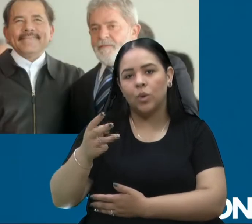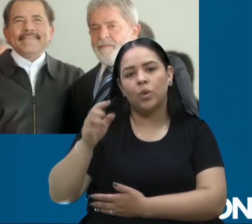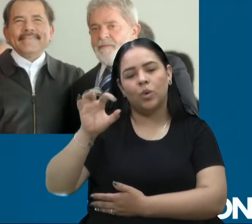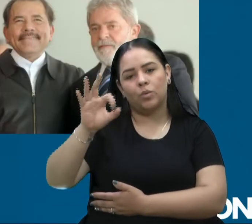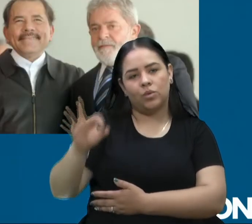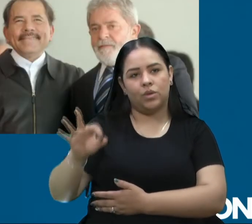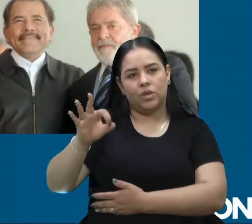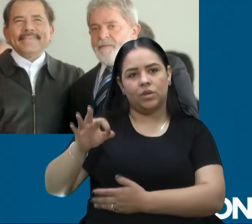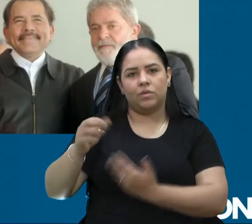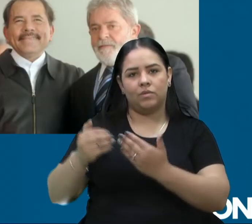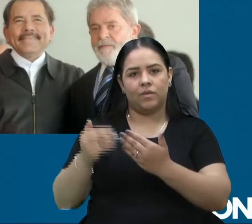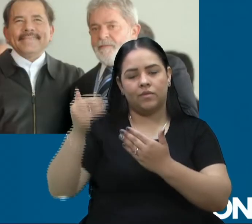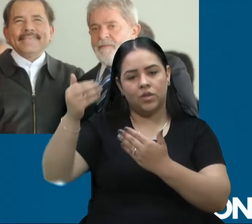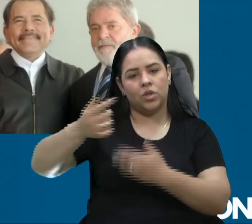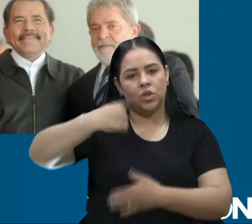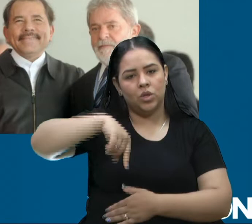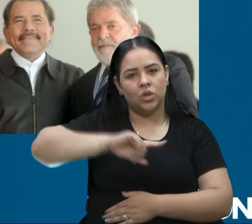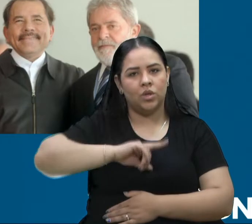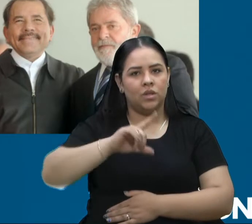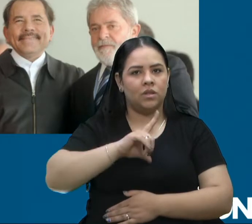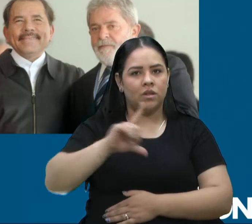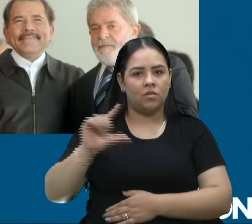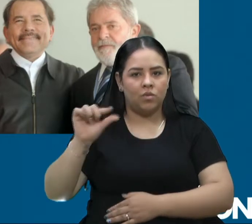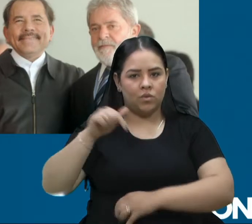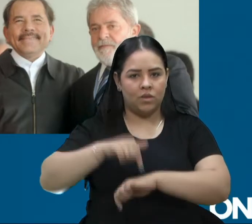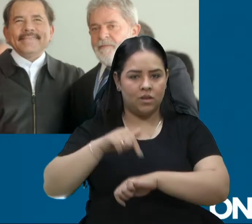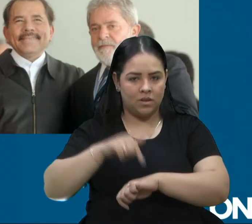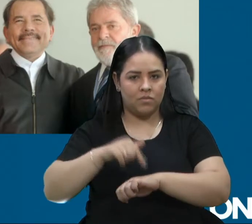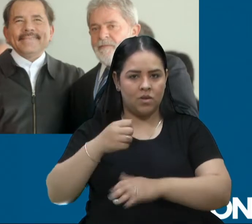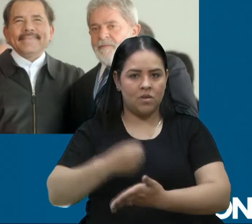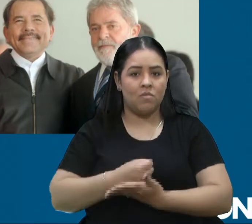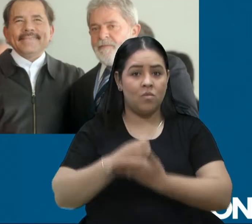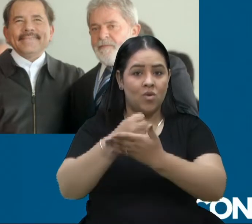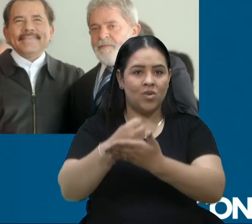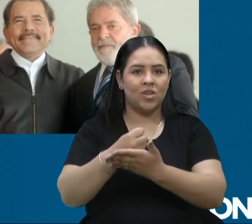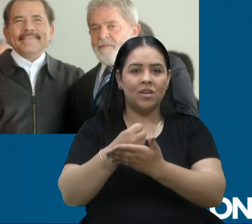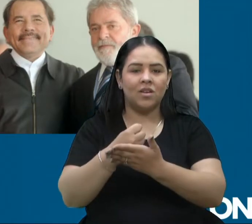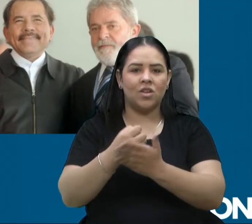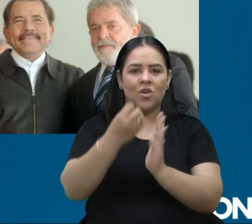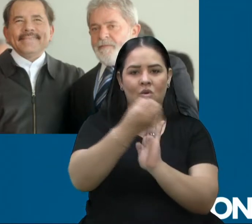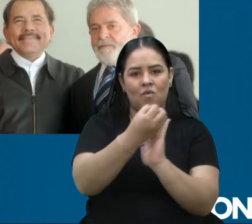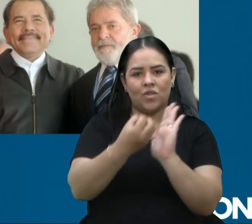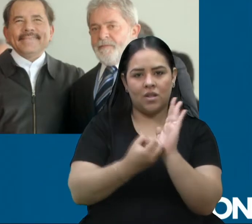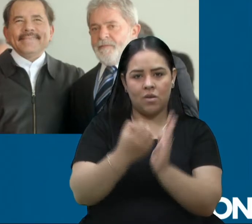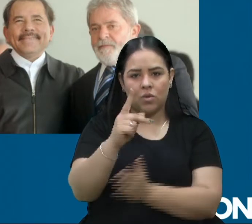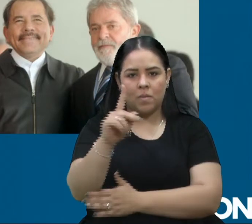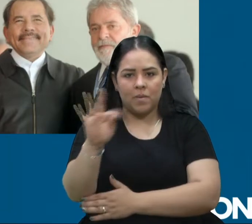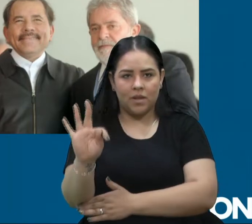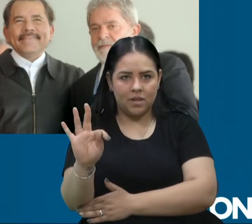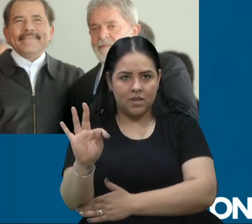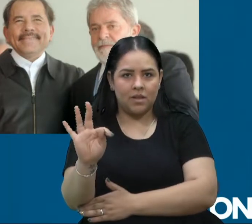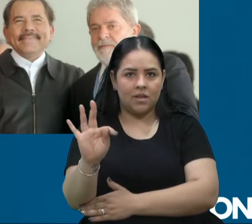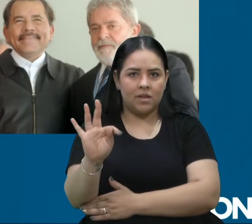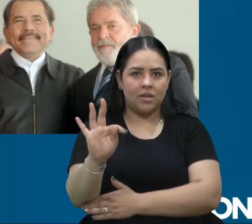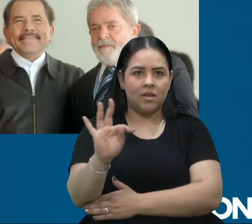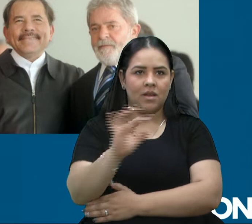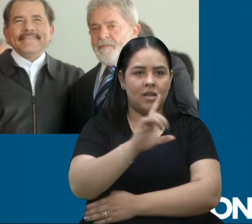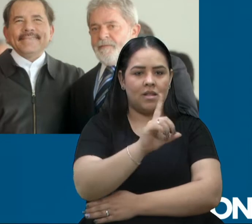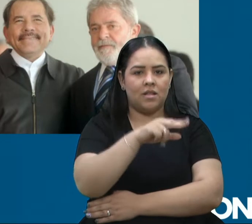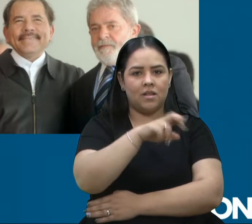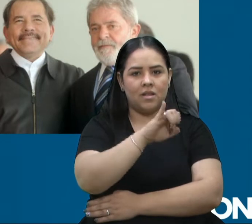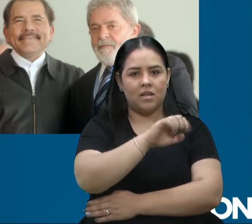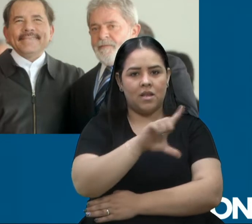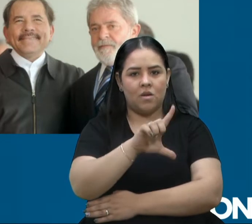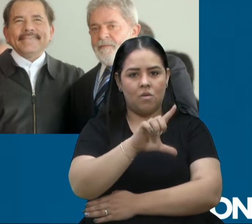à frente, a gente teve nos últimos dias algo mais recente, então o apoio em nota oficial do Partido dos Trabalhadores, a Daniel Ortega, ditador da